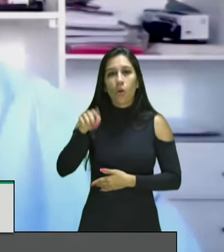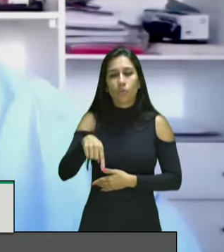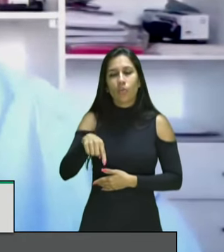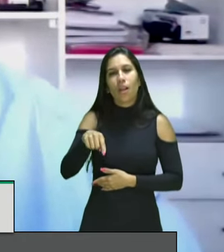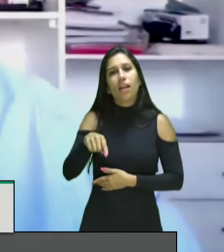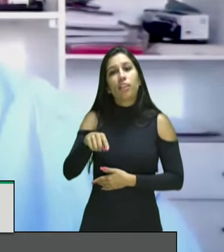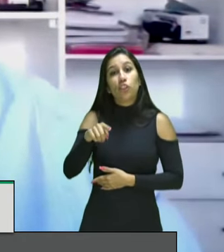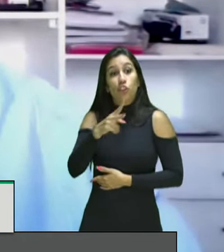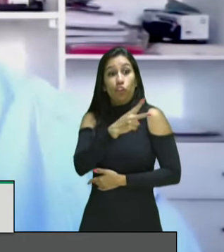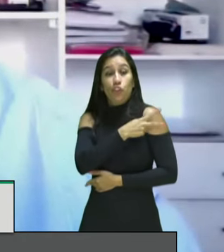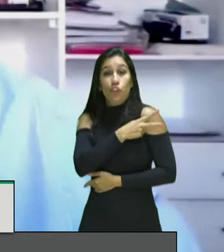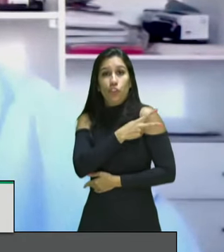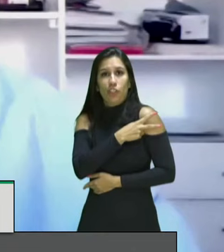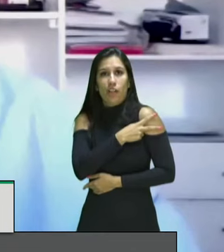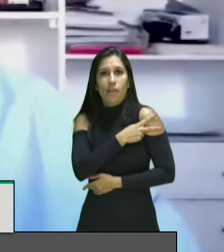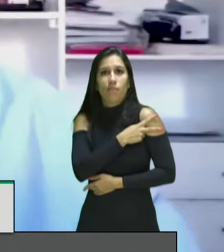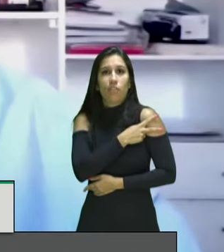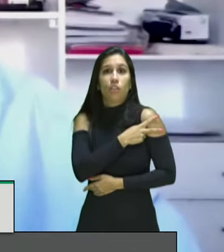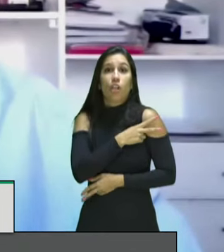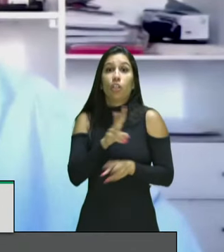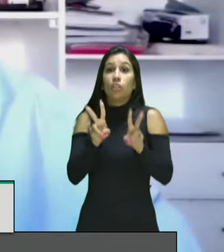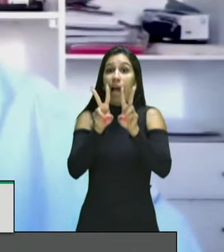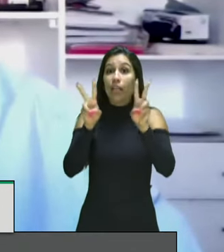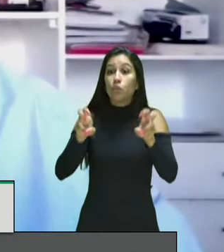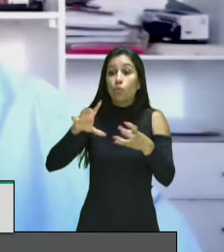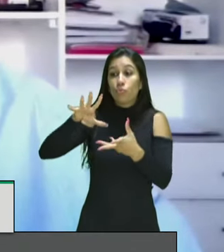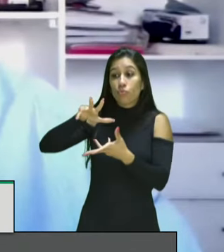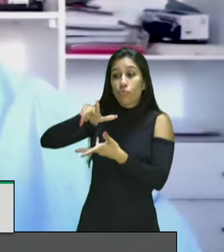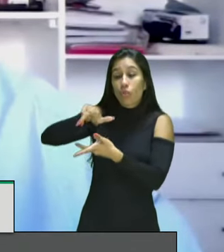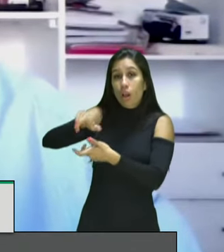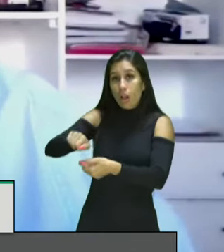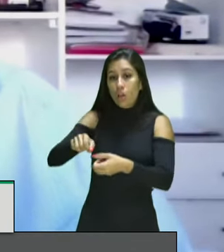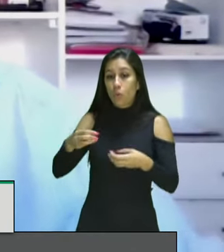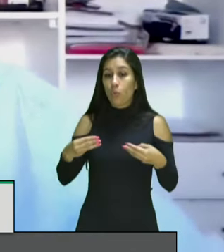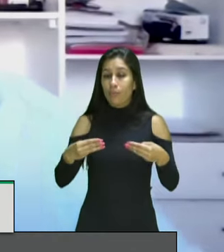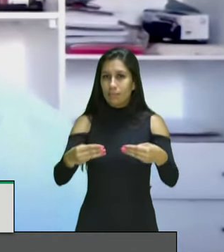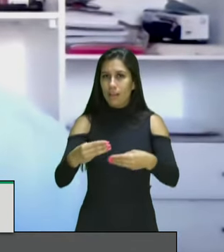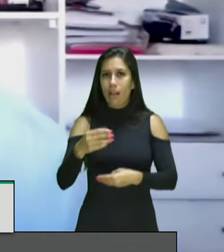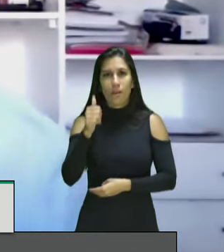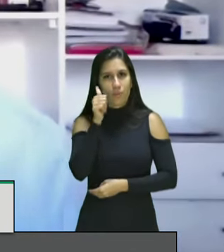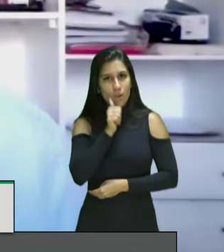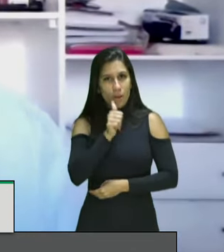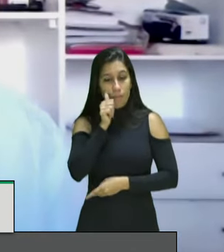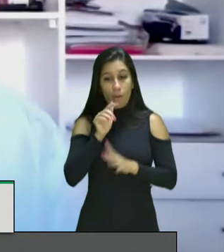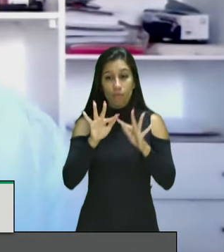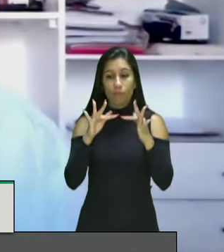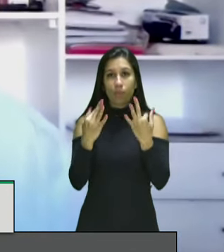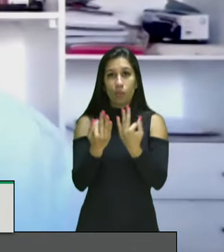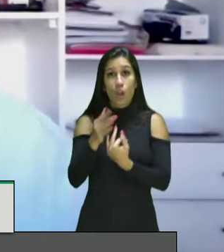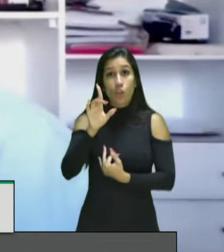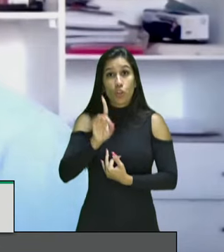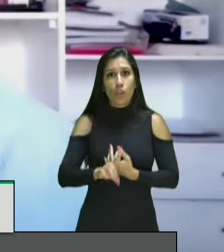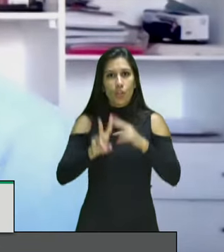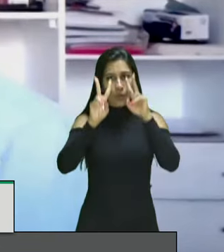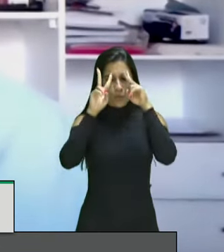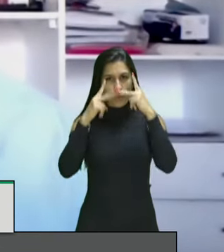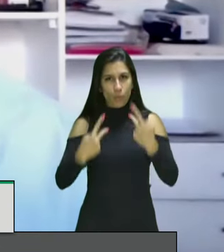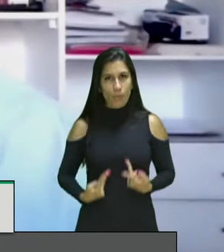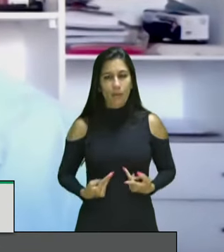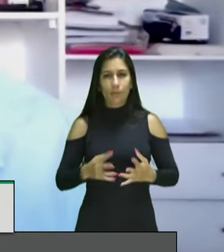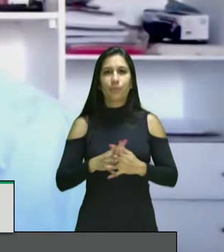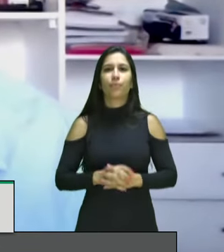Assessoria Especial de Assuntos Internacionais do Ministério da Mulher, da Família e dos Direitos Humanos. Com o senhor,